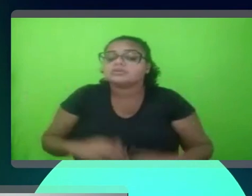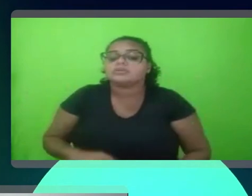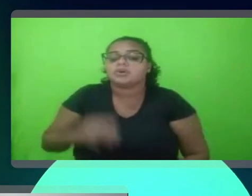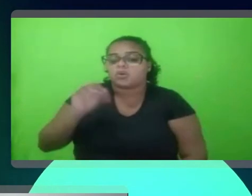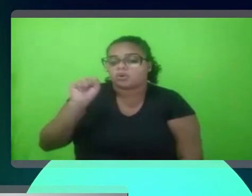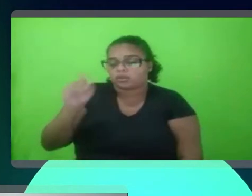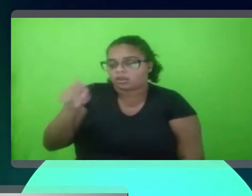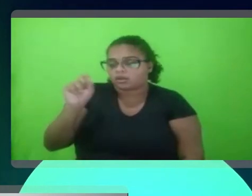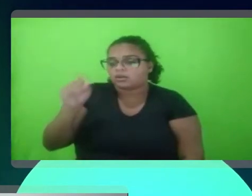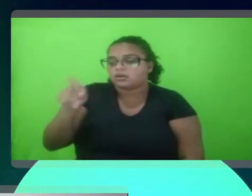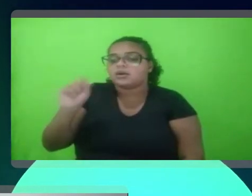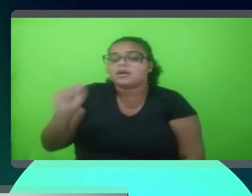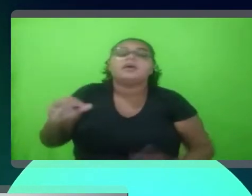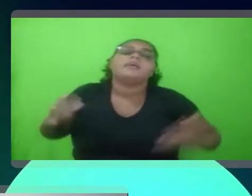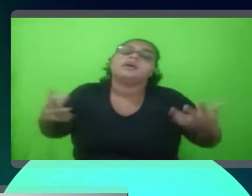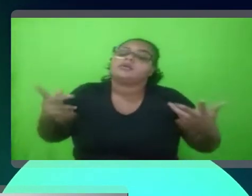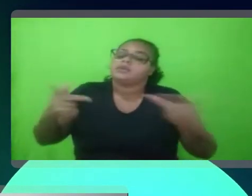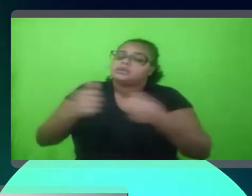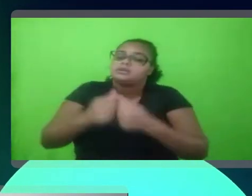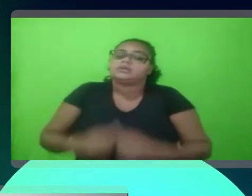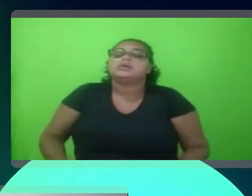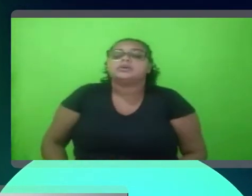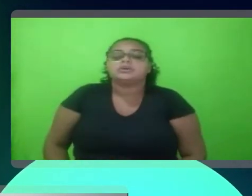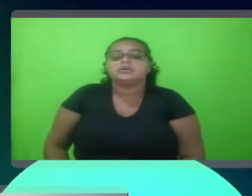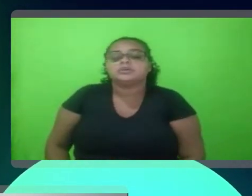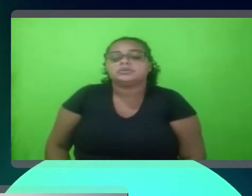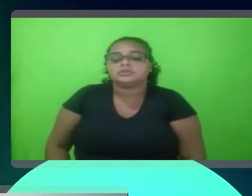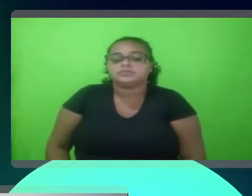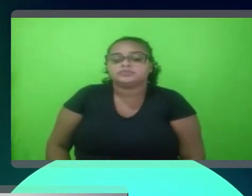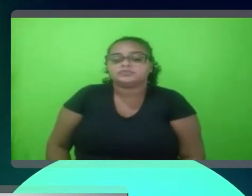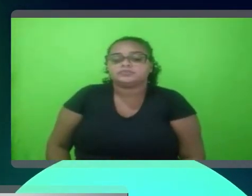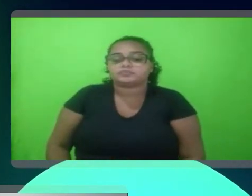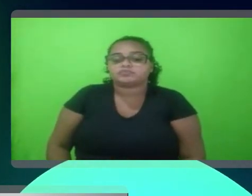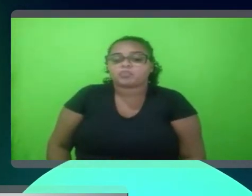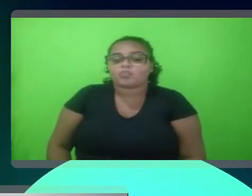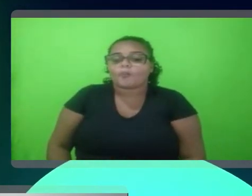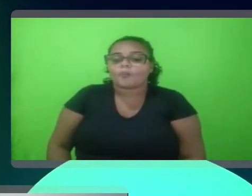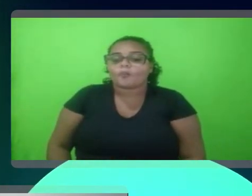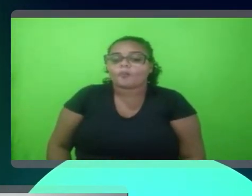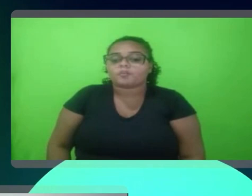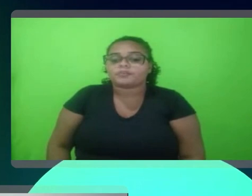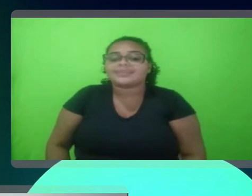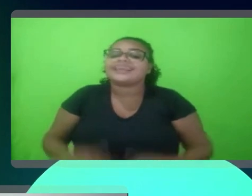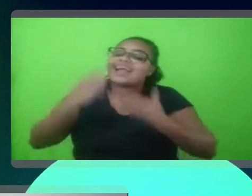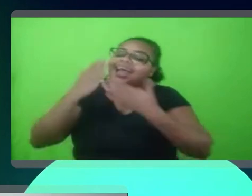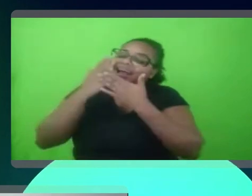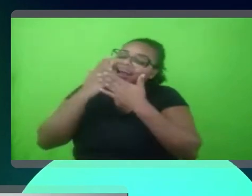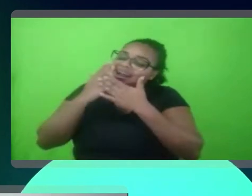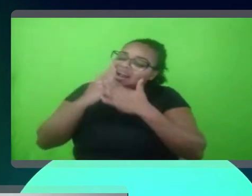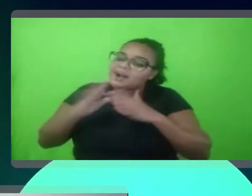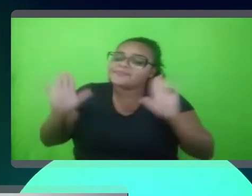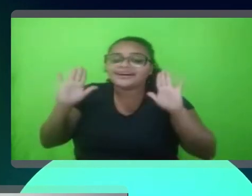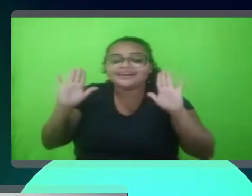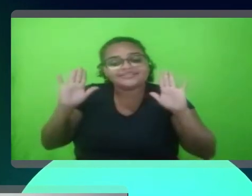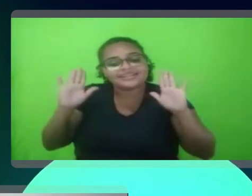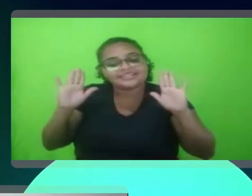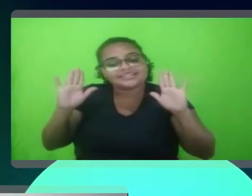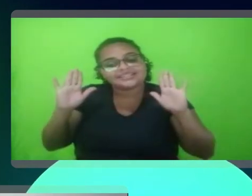Ah, ok. Maravilha. Bom, é isso. Terminamos a